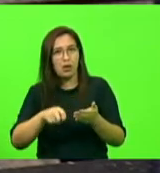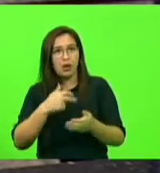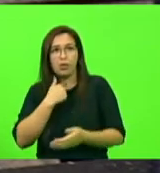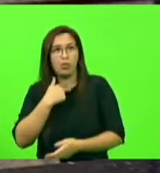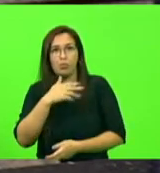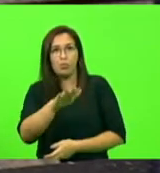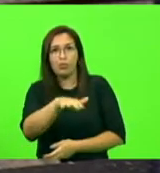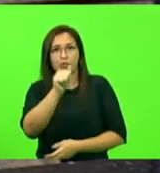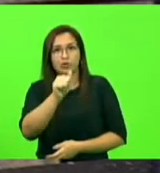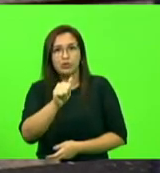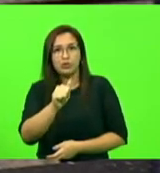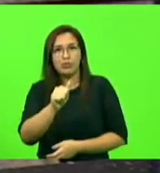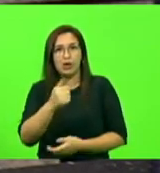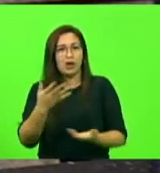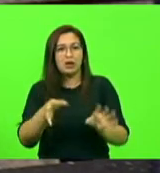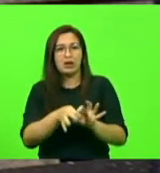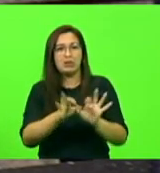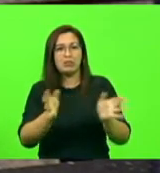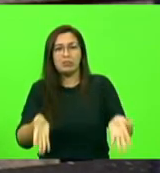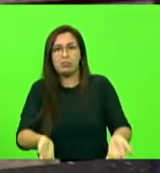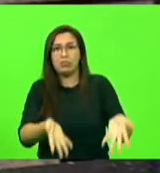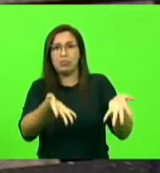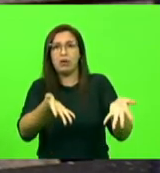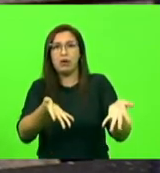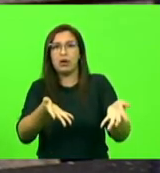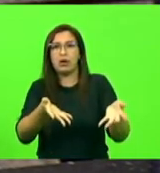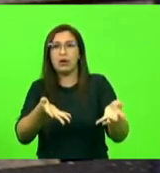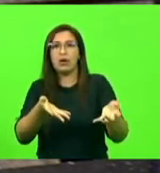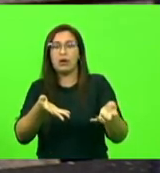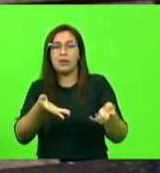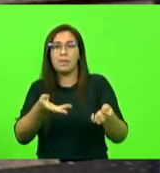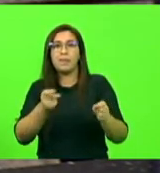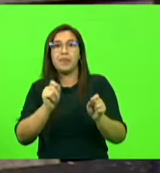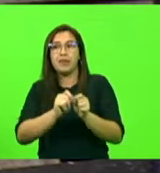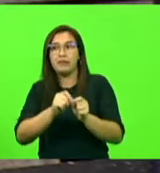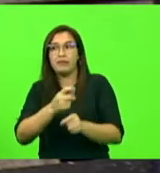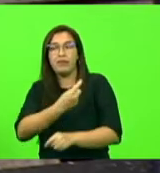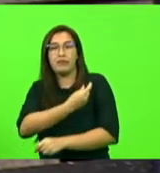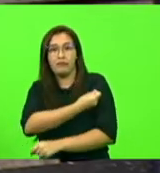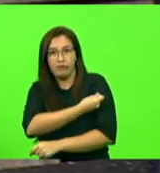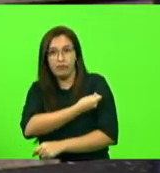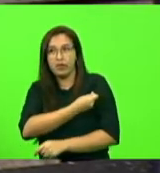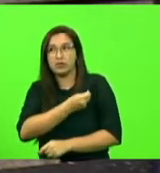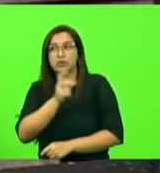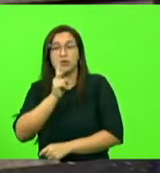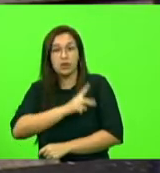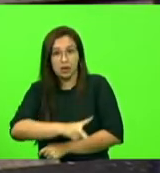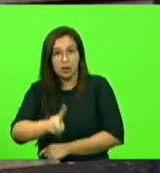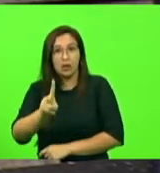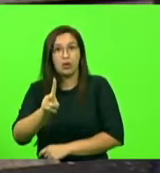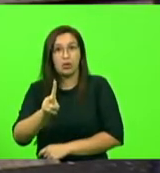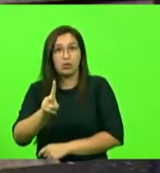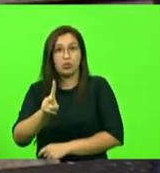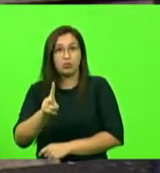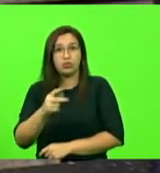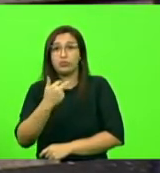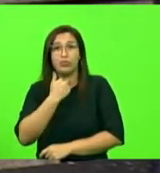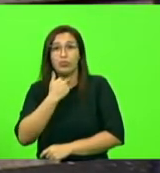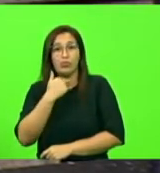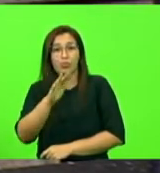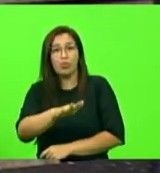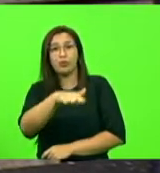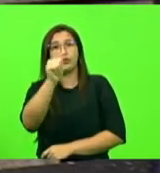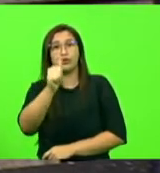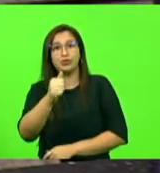convicção para poder se enquadrar, fez a vacina e, mesmo assim, não está podendo ser chamado, ser